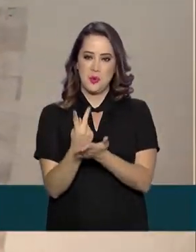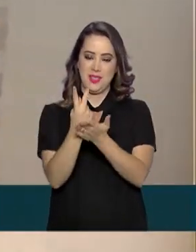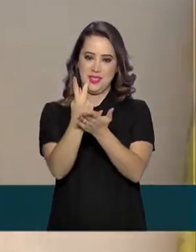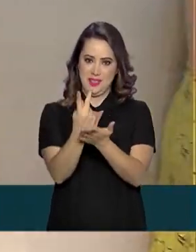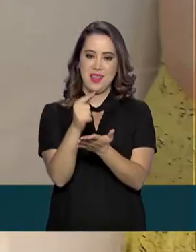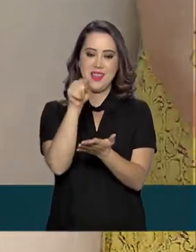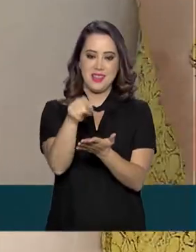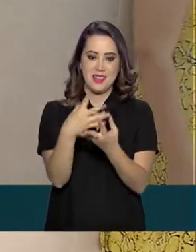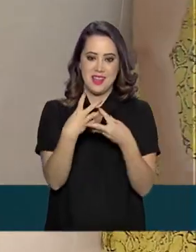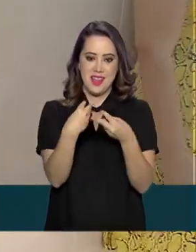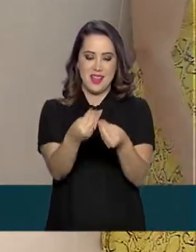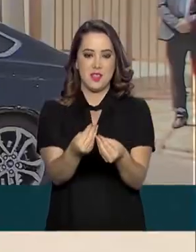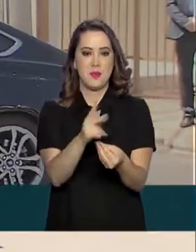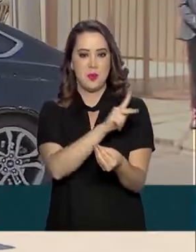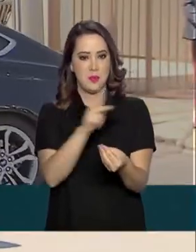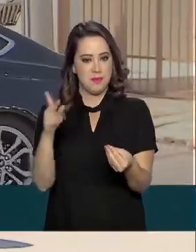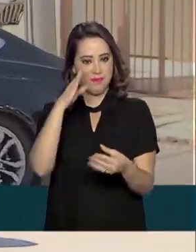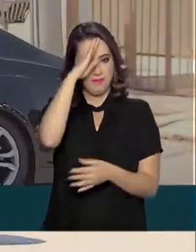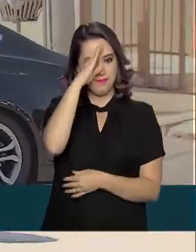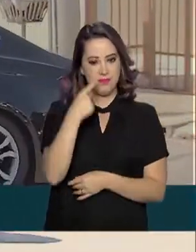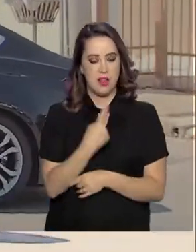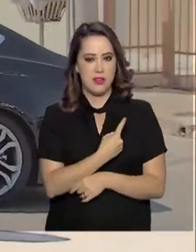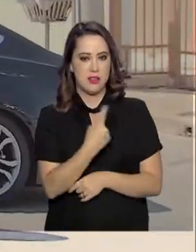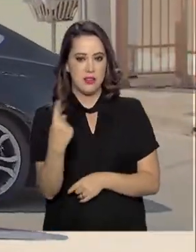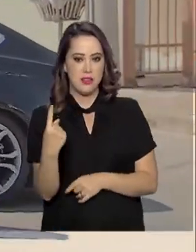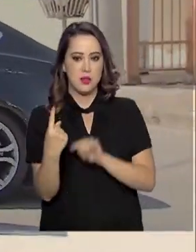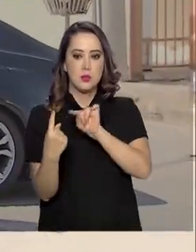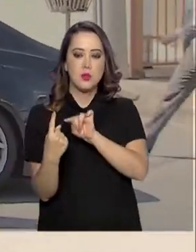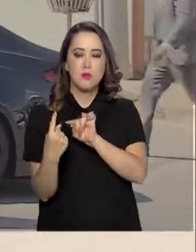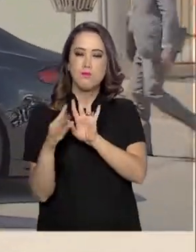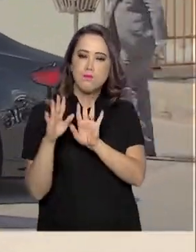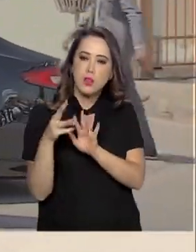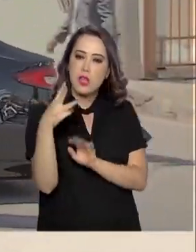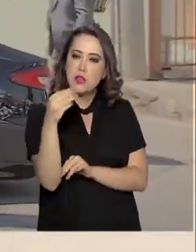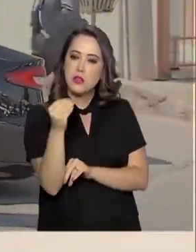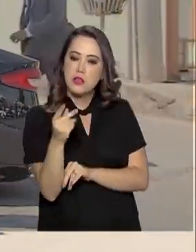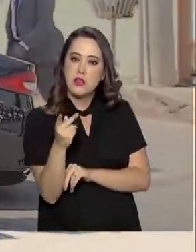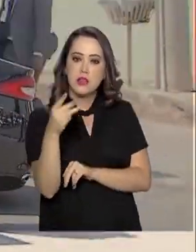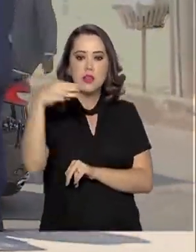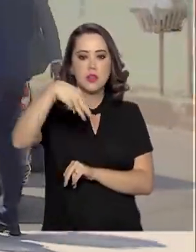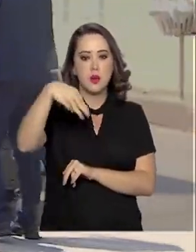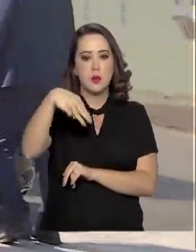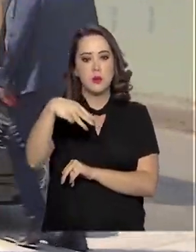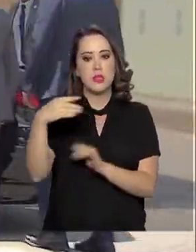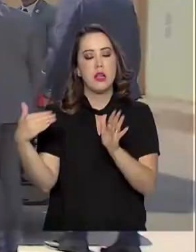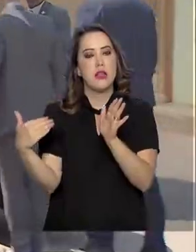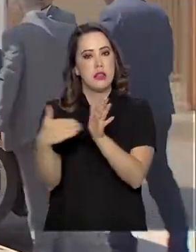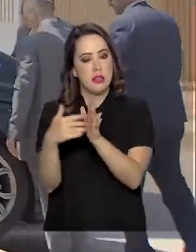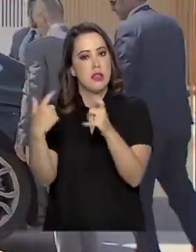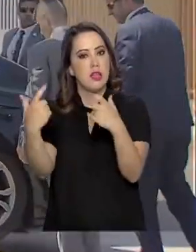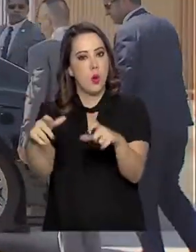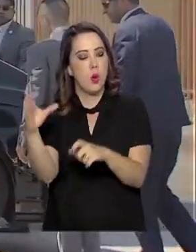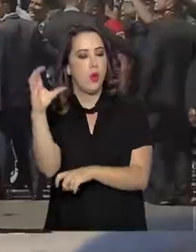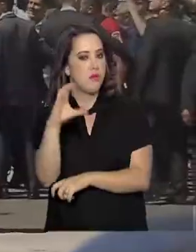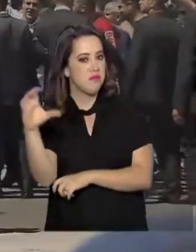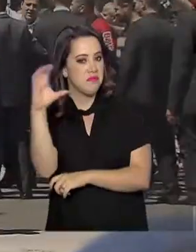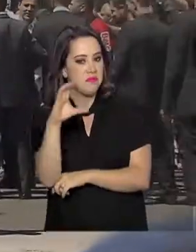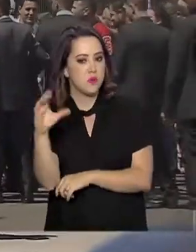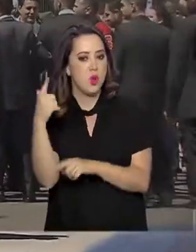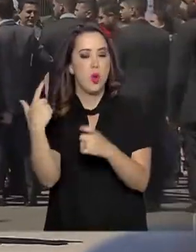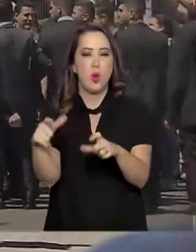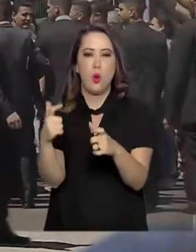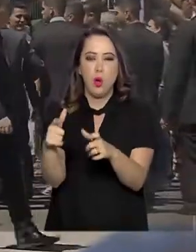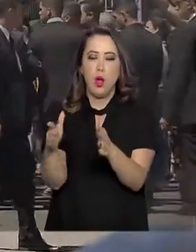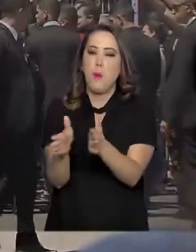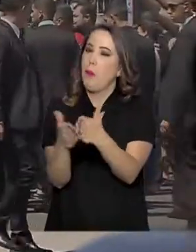presidente Jair Bolsonaro. Ele deixou Brasília e andou por cerca de 30 quilômetros até a região de Ceilândia, numa área